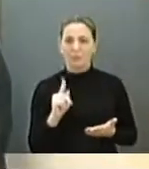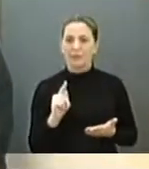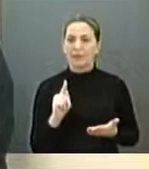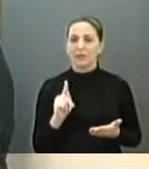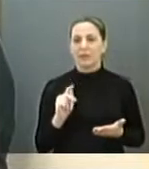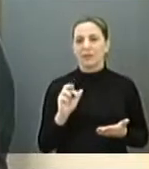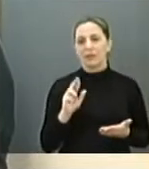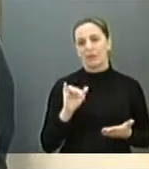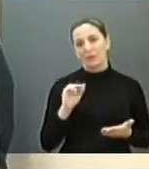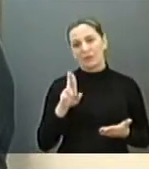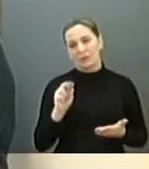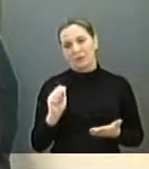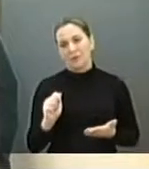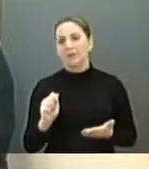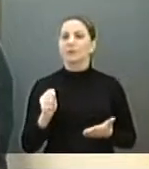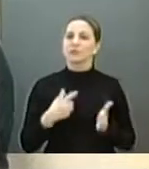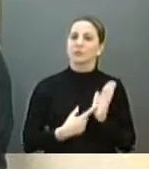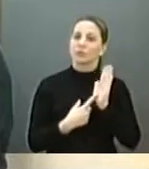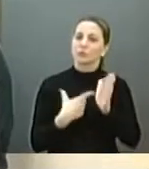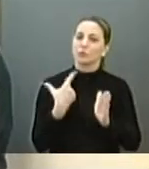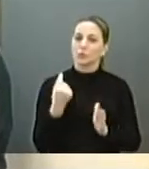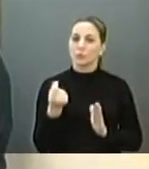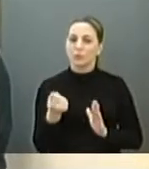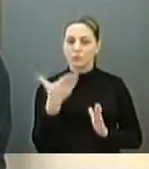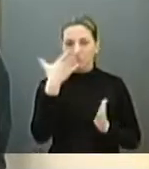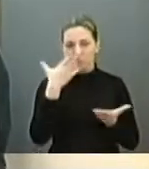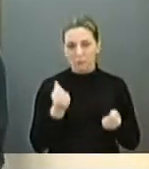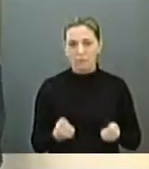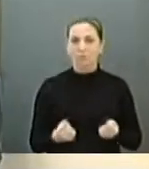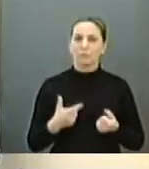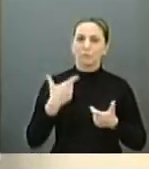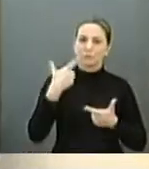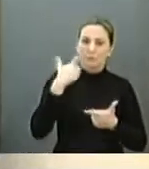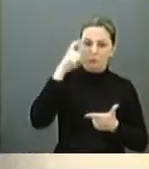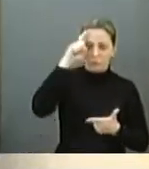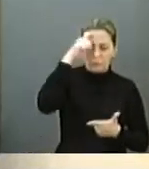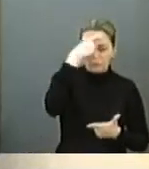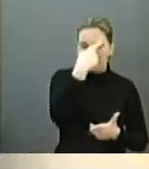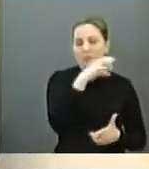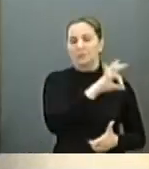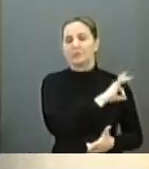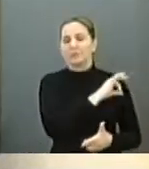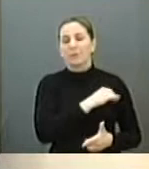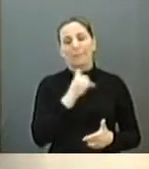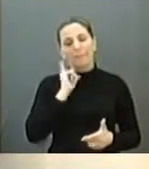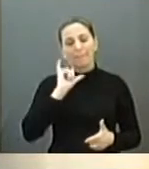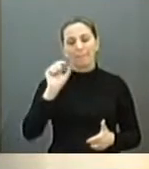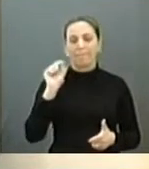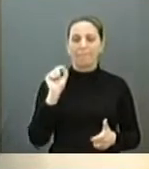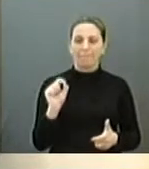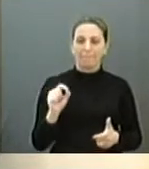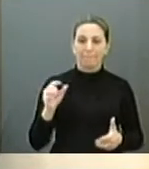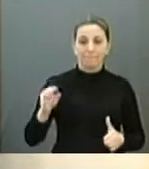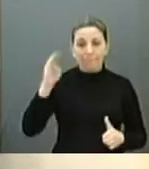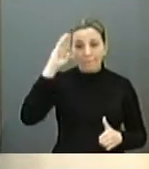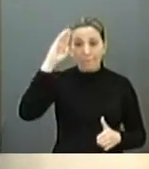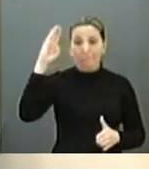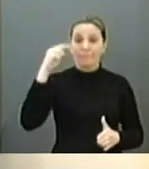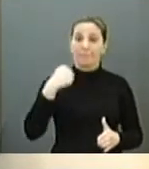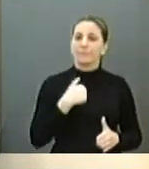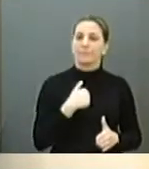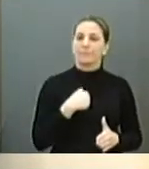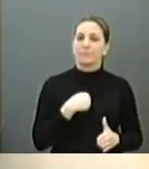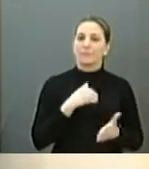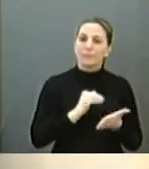mostrou o número e admitiu a dificuldade da prefeitura. Dizendo, inclusive, que ele,